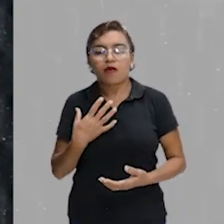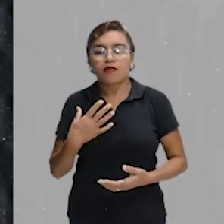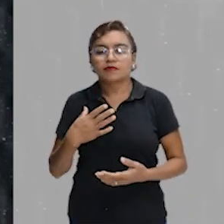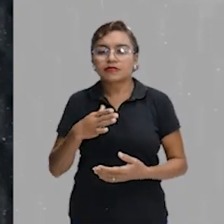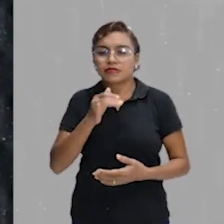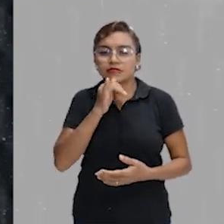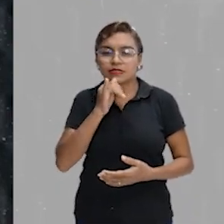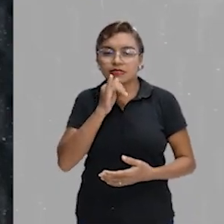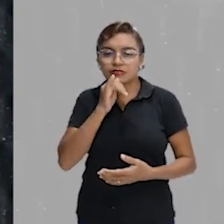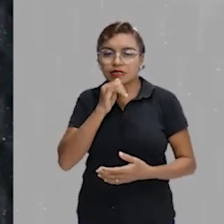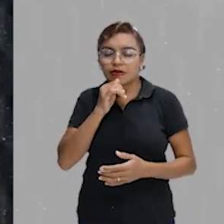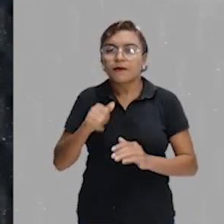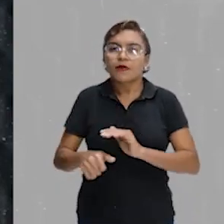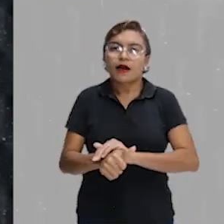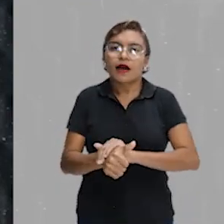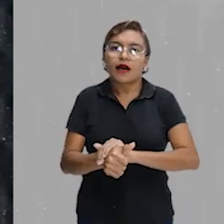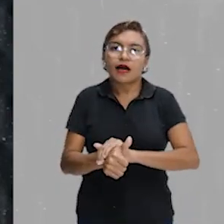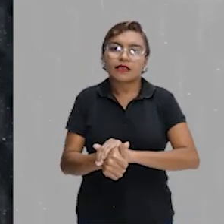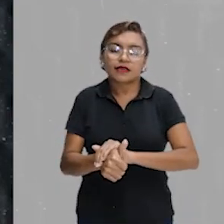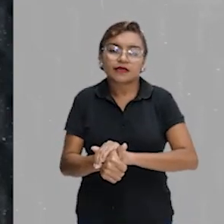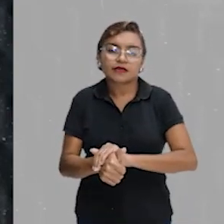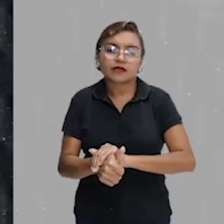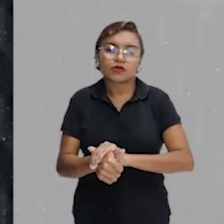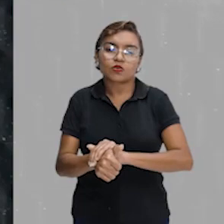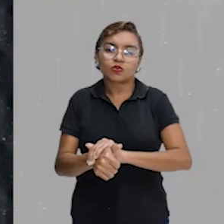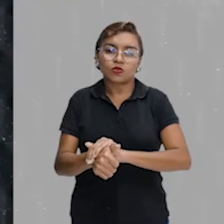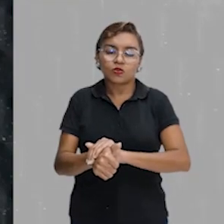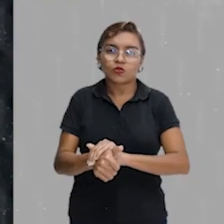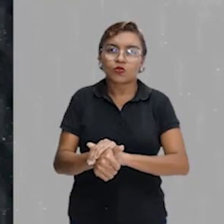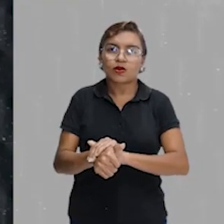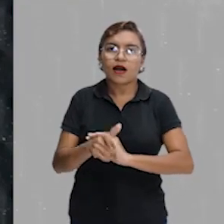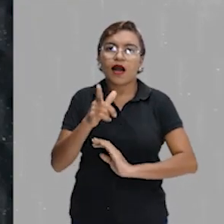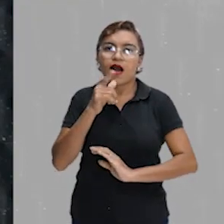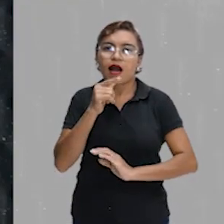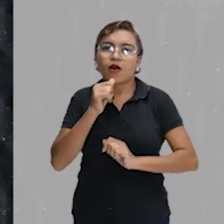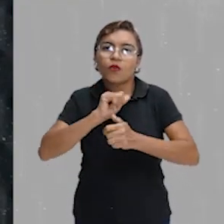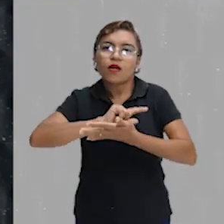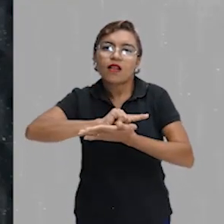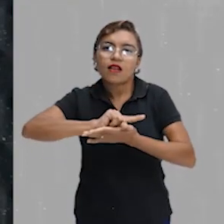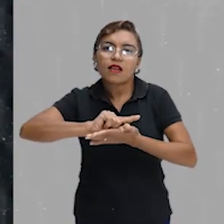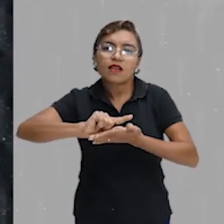tartaruga nadando numa água límpida, sem poluição, né?